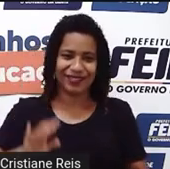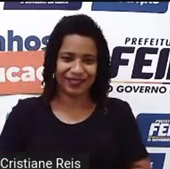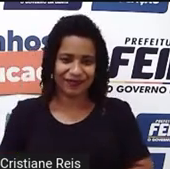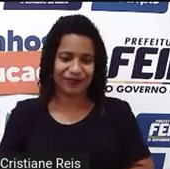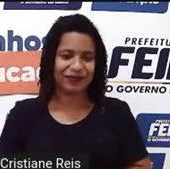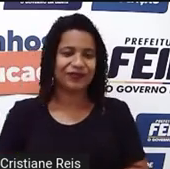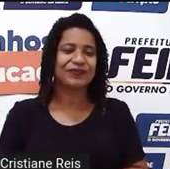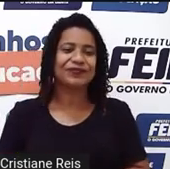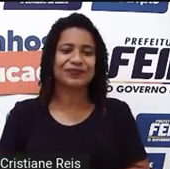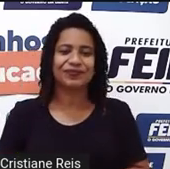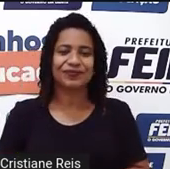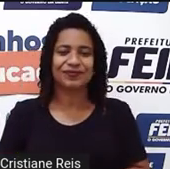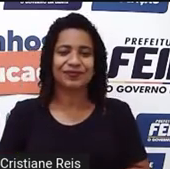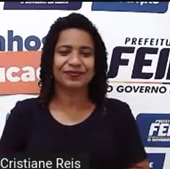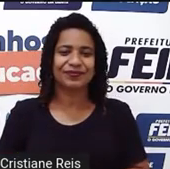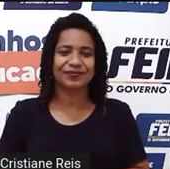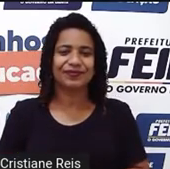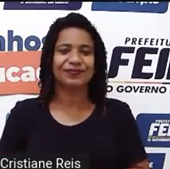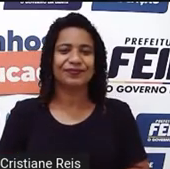a pergunta,